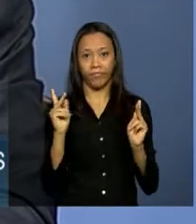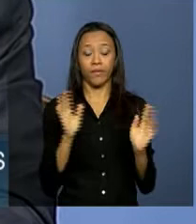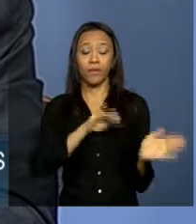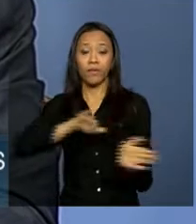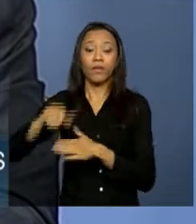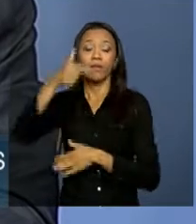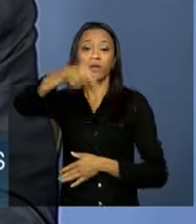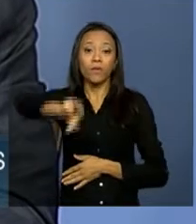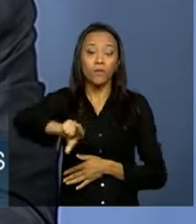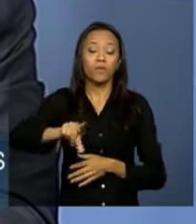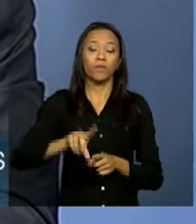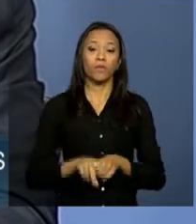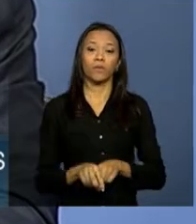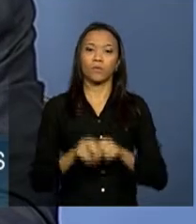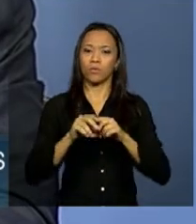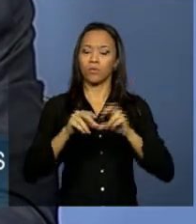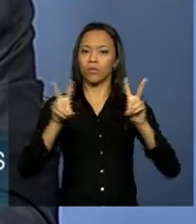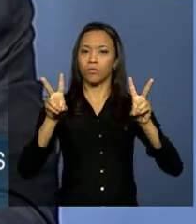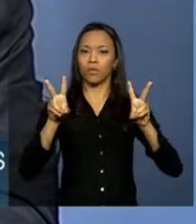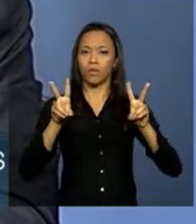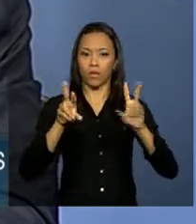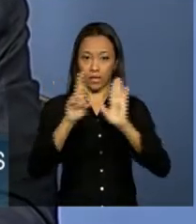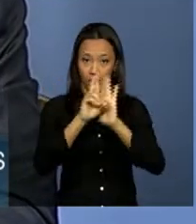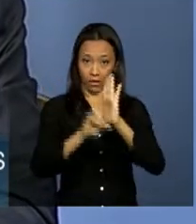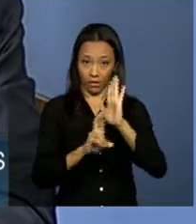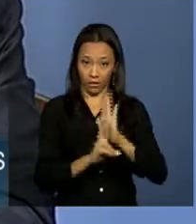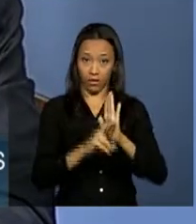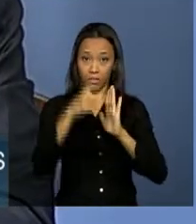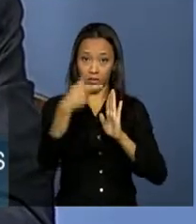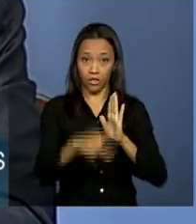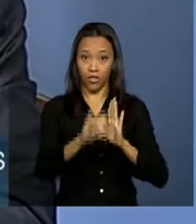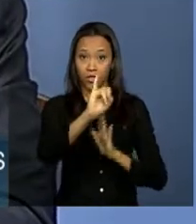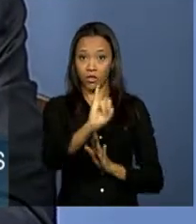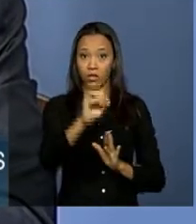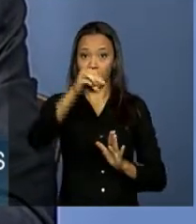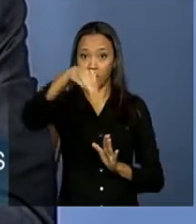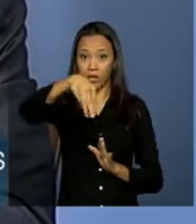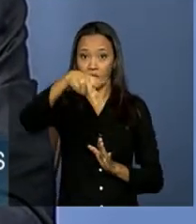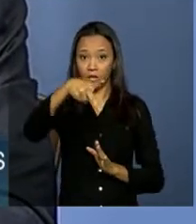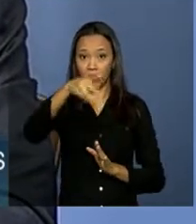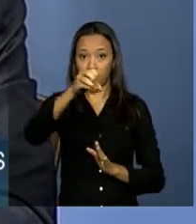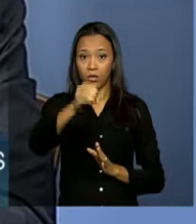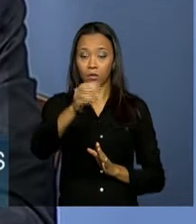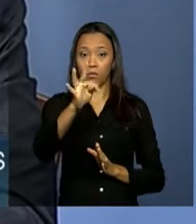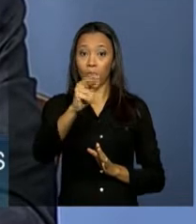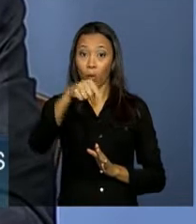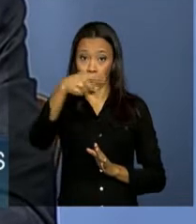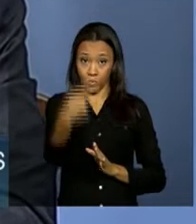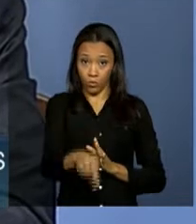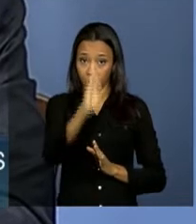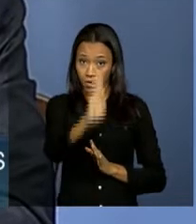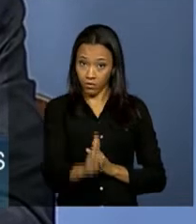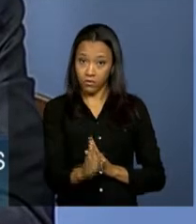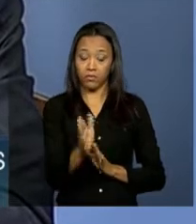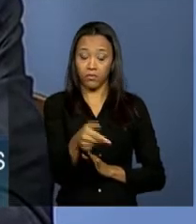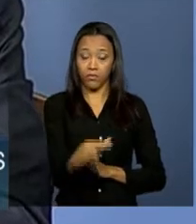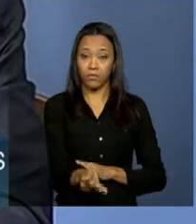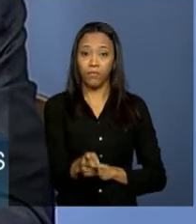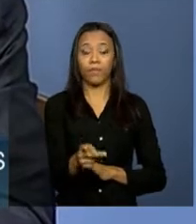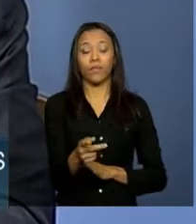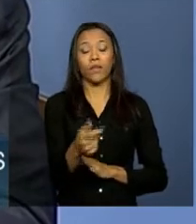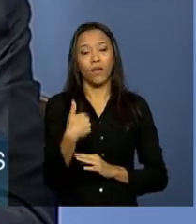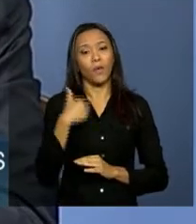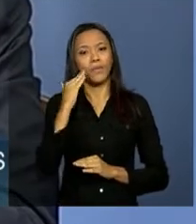sobre o regime tributário brasileiro, meu entendimento é que as partes estão, neste